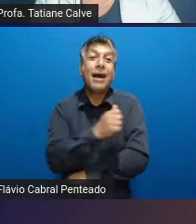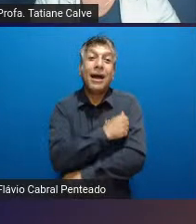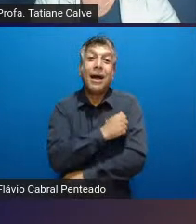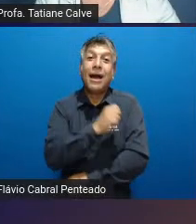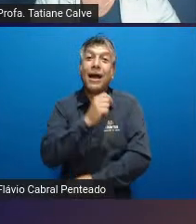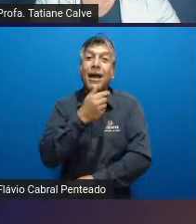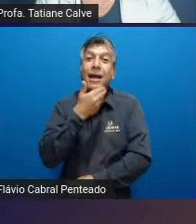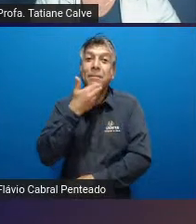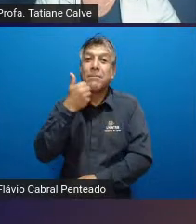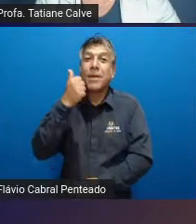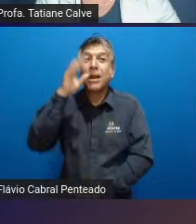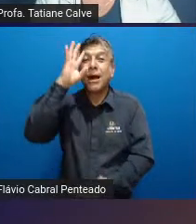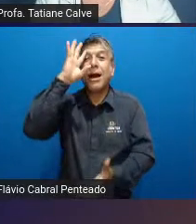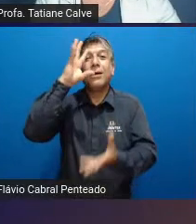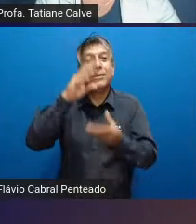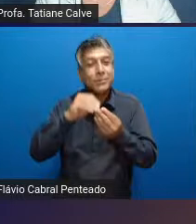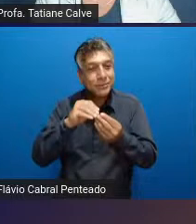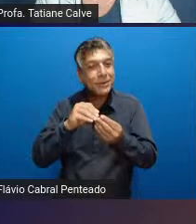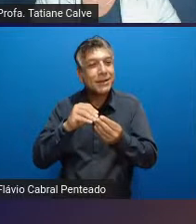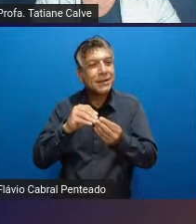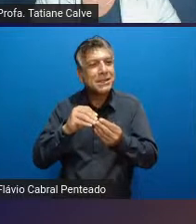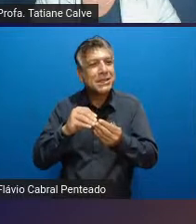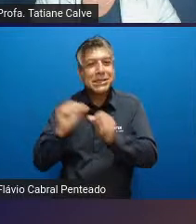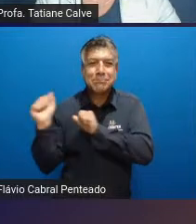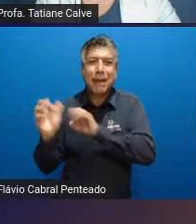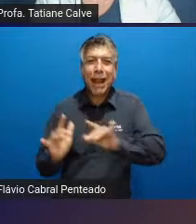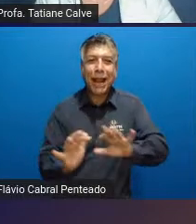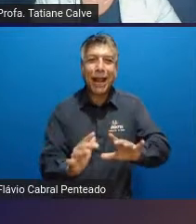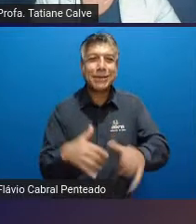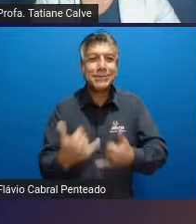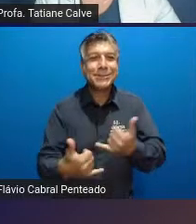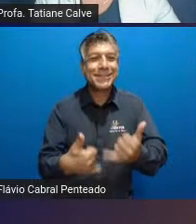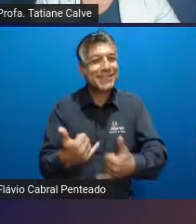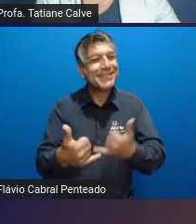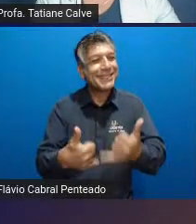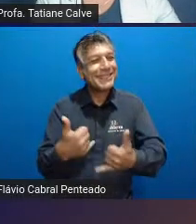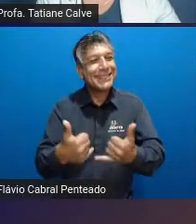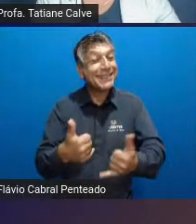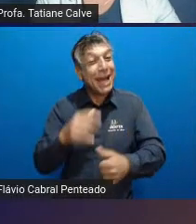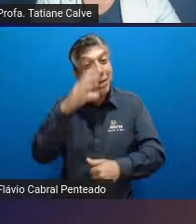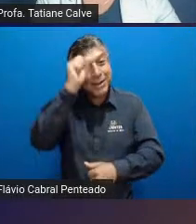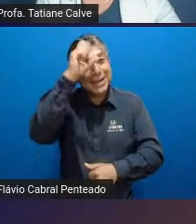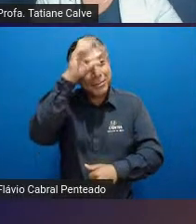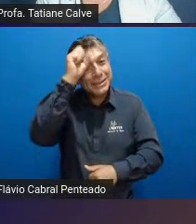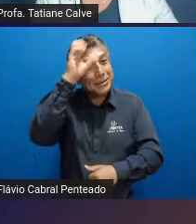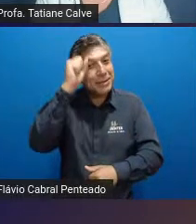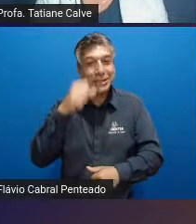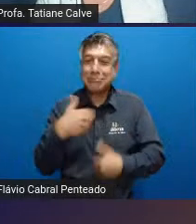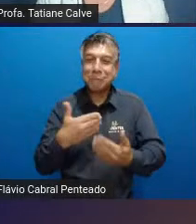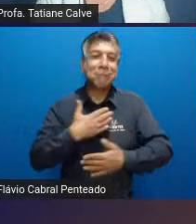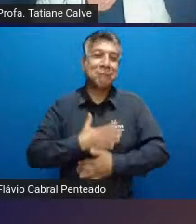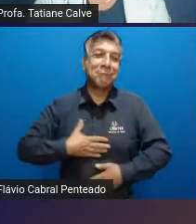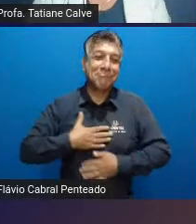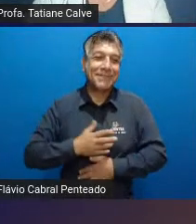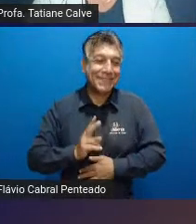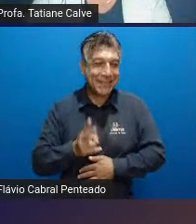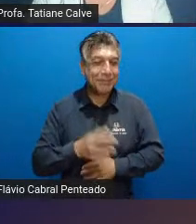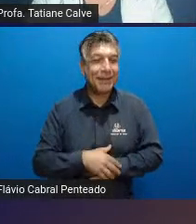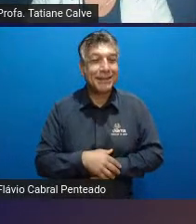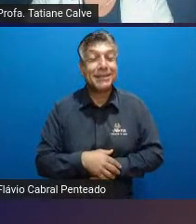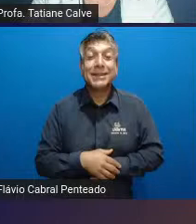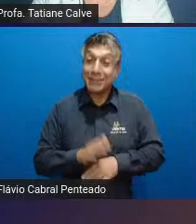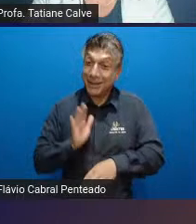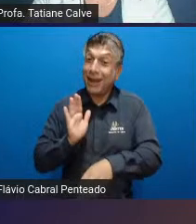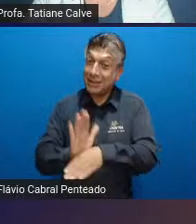os gestos e participarem ativamente da aula tornando-a produtiva e prazerosa contribuindo